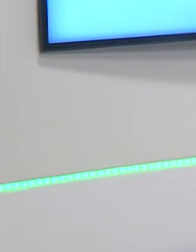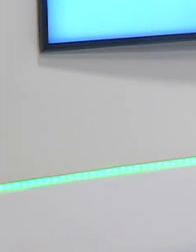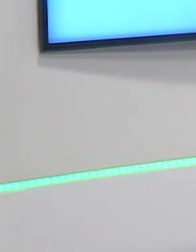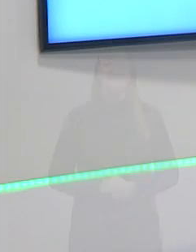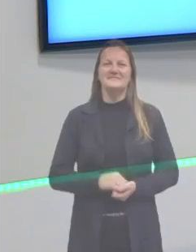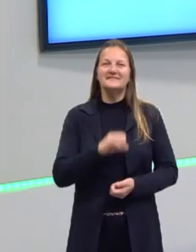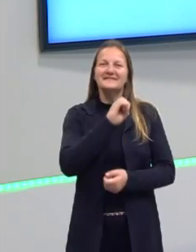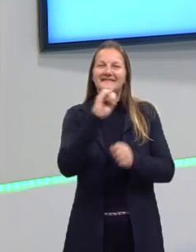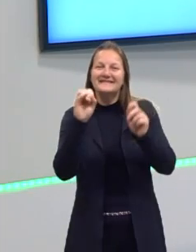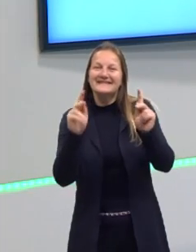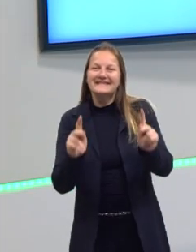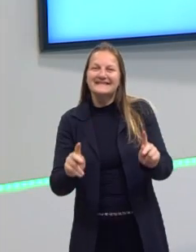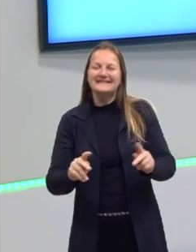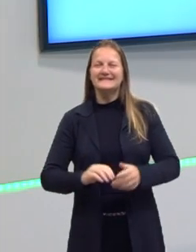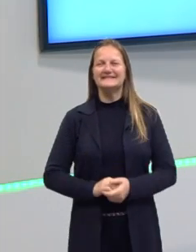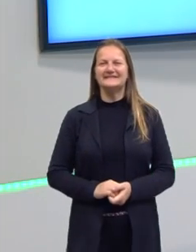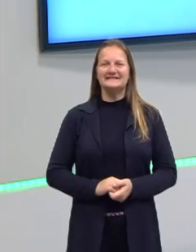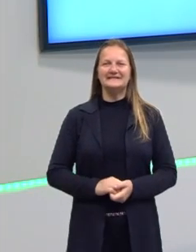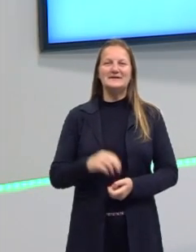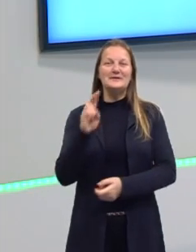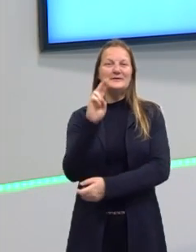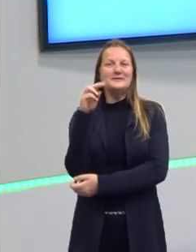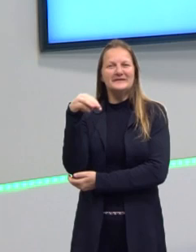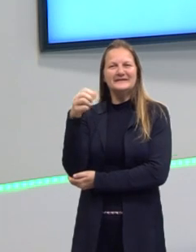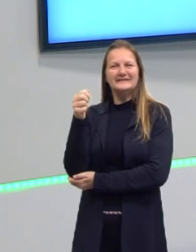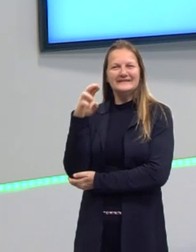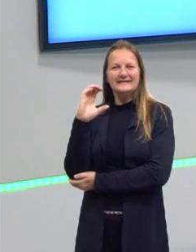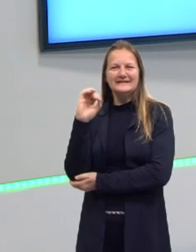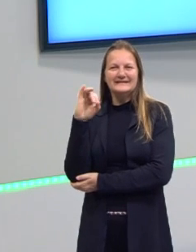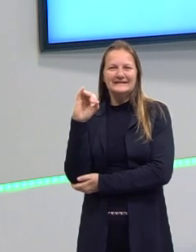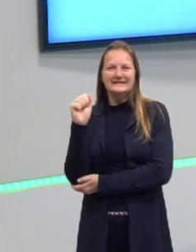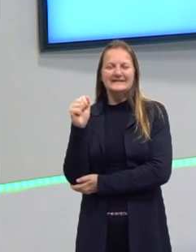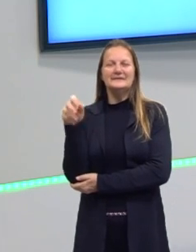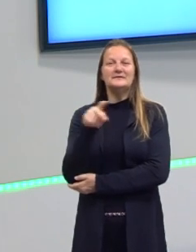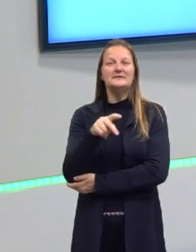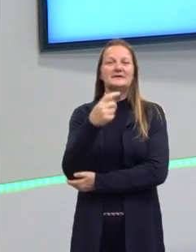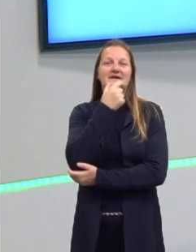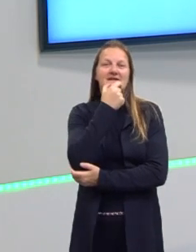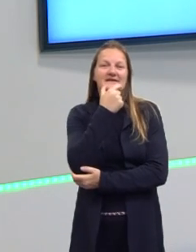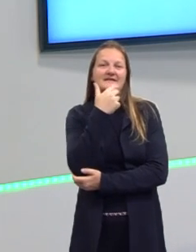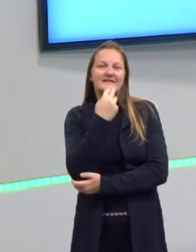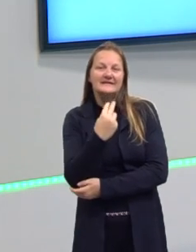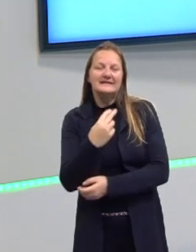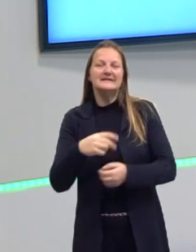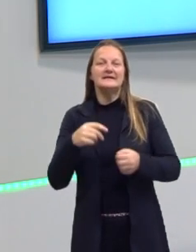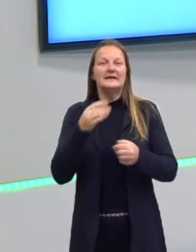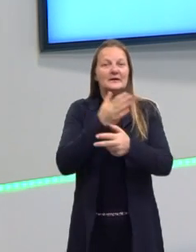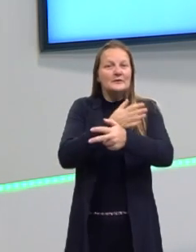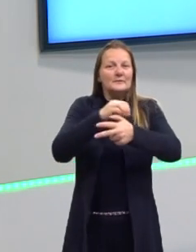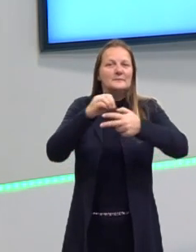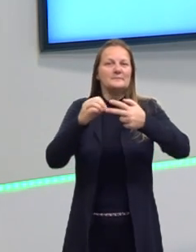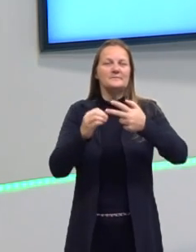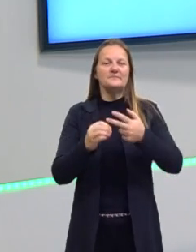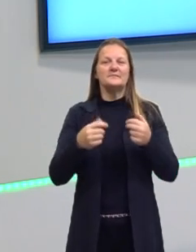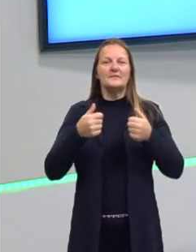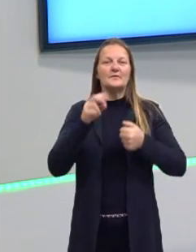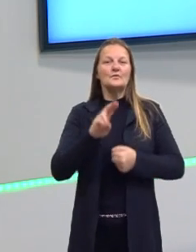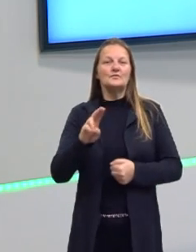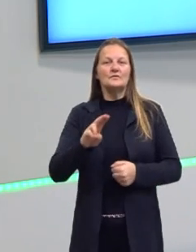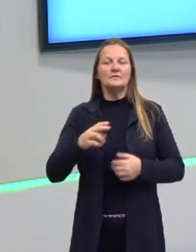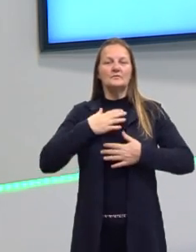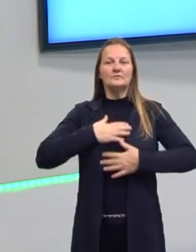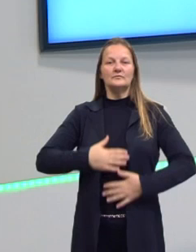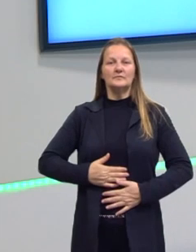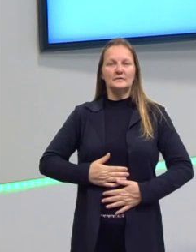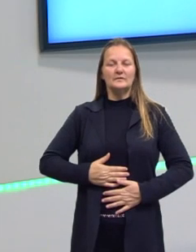Hello guys, olá pessoal, meu nome é Márcia, sou professora de língua inglesa do projeto pra Enem e estou usando